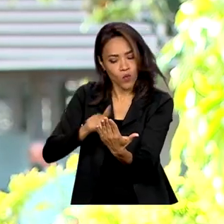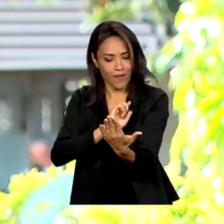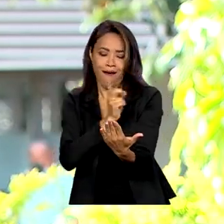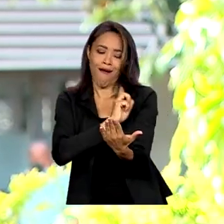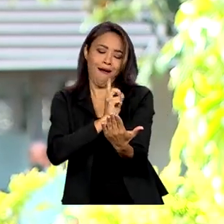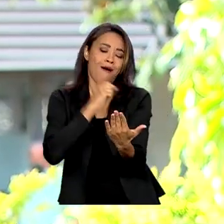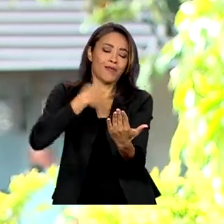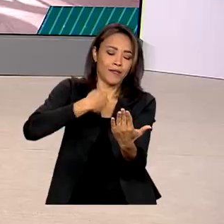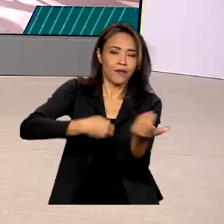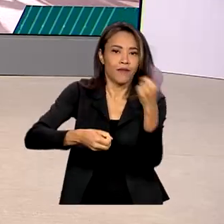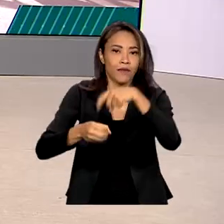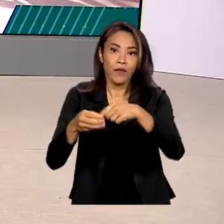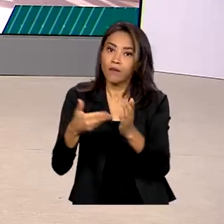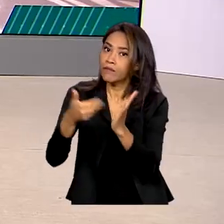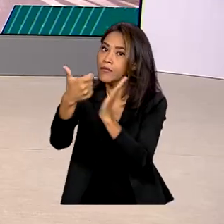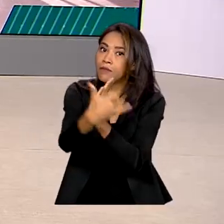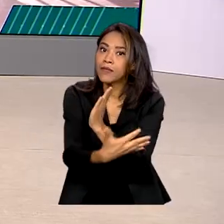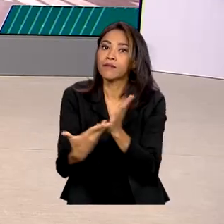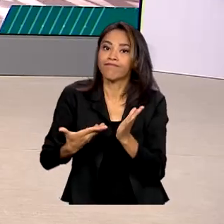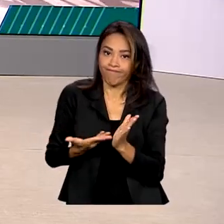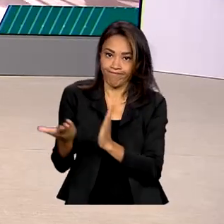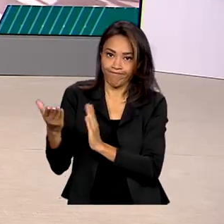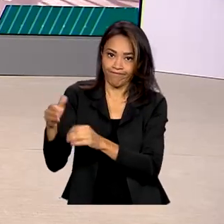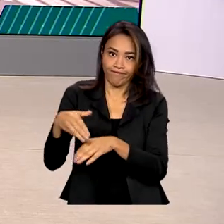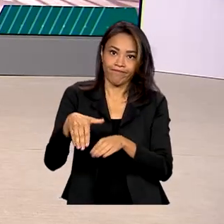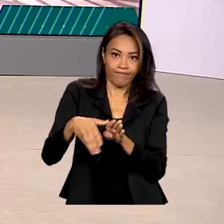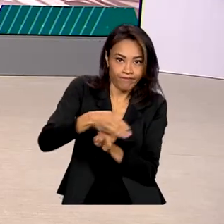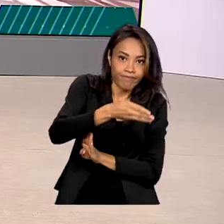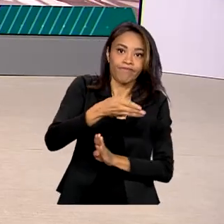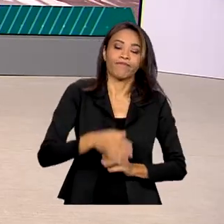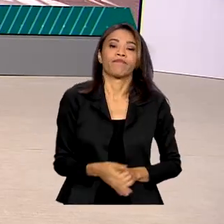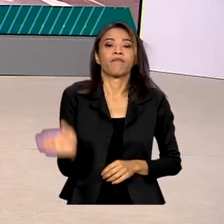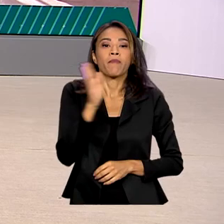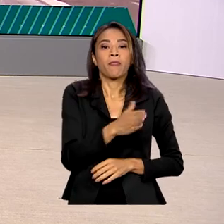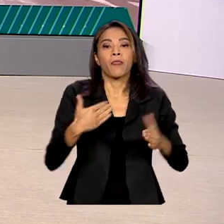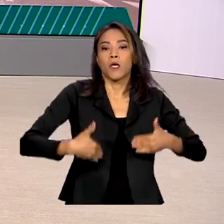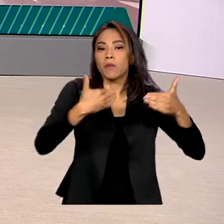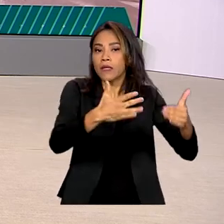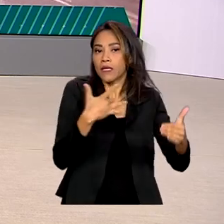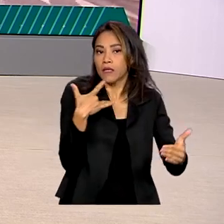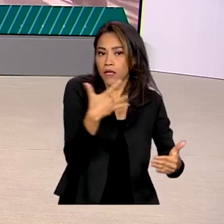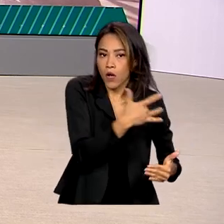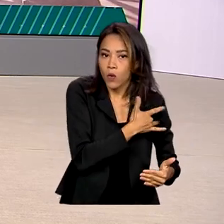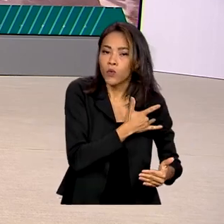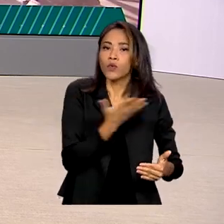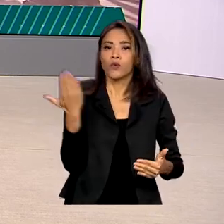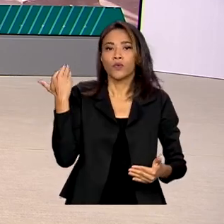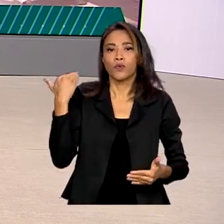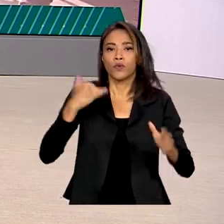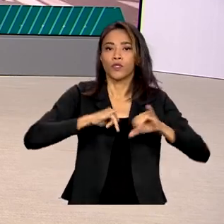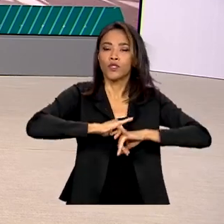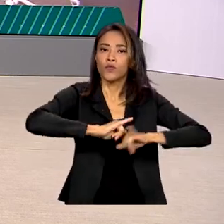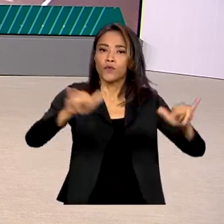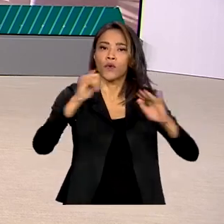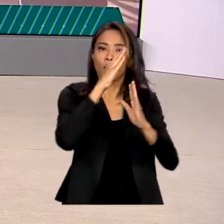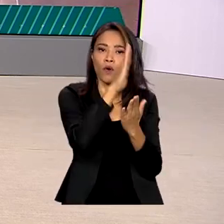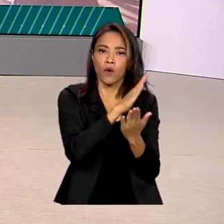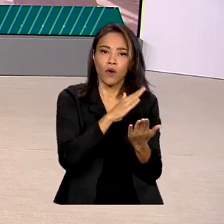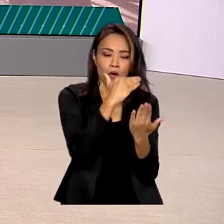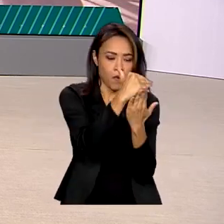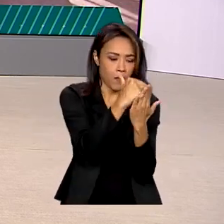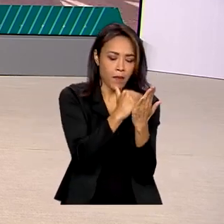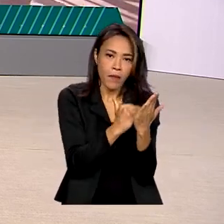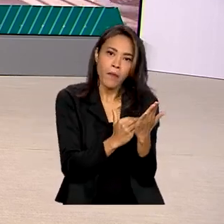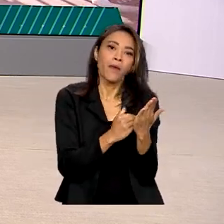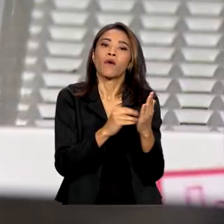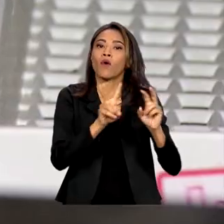precisa retornar. E o Ministério da Saúde divulgou o cronograma de imunização deste ano com foco na Covid